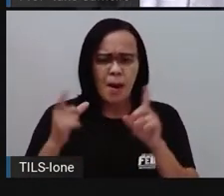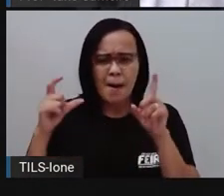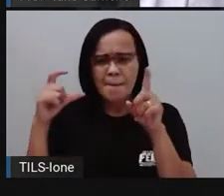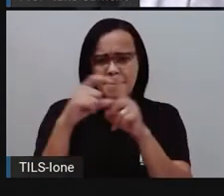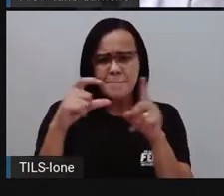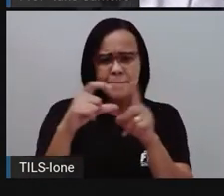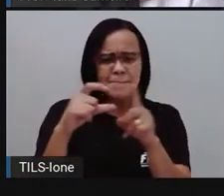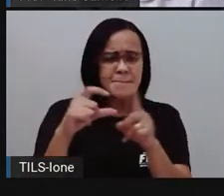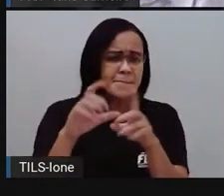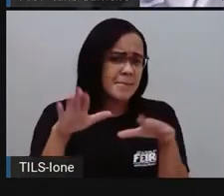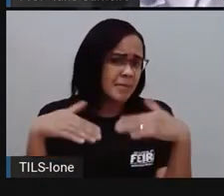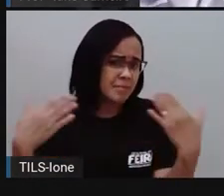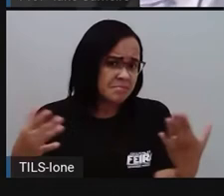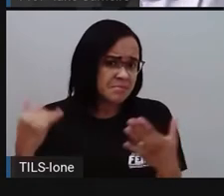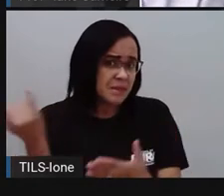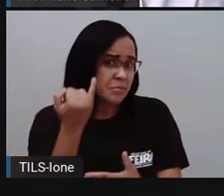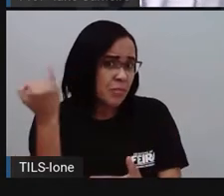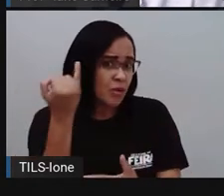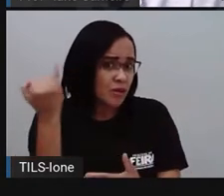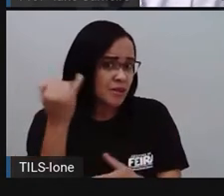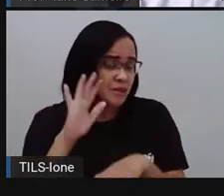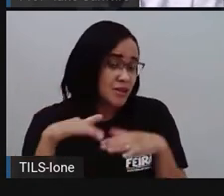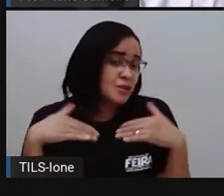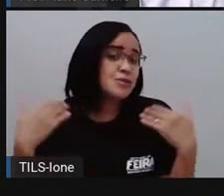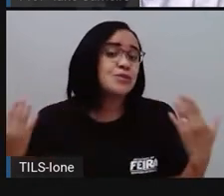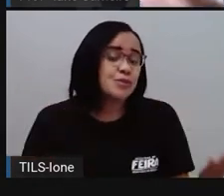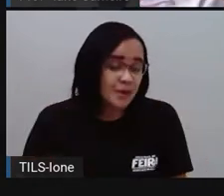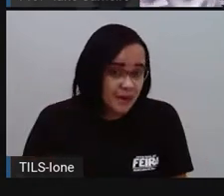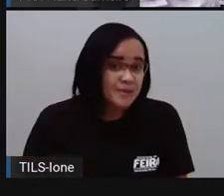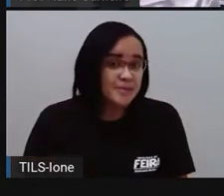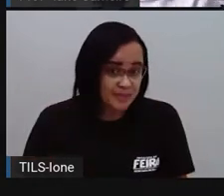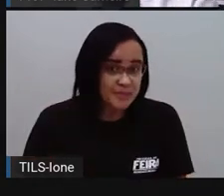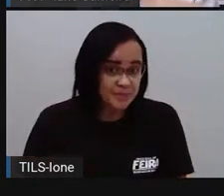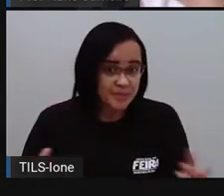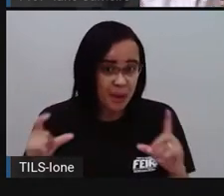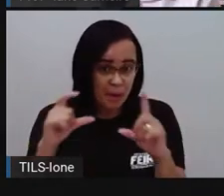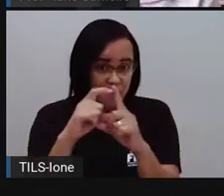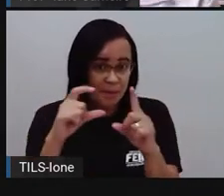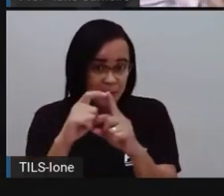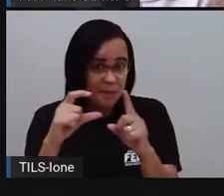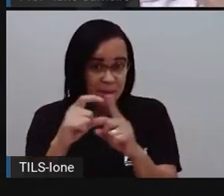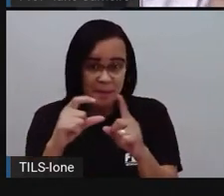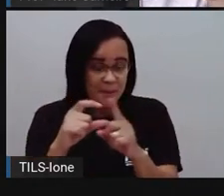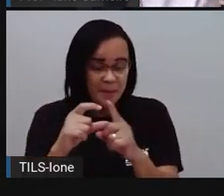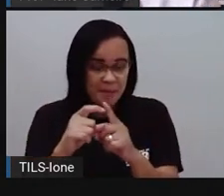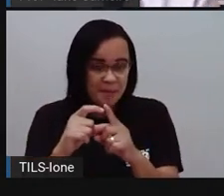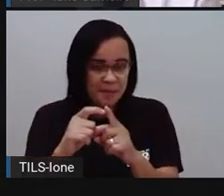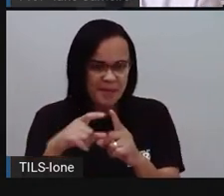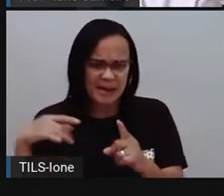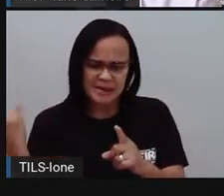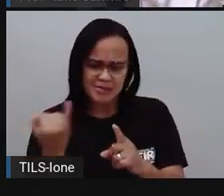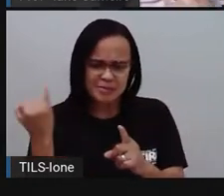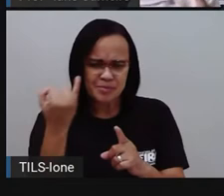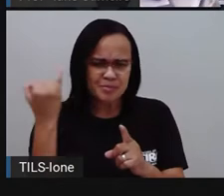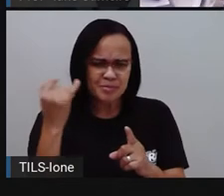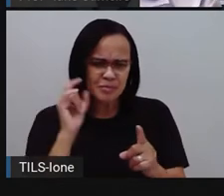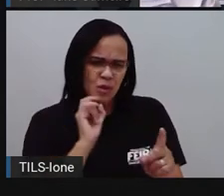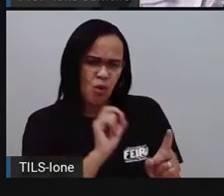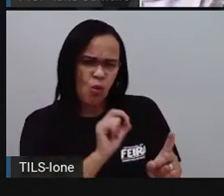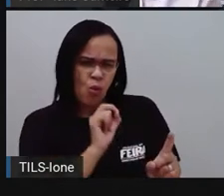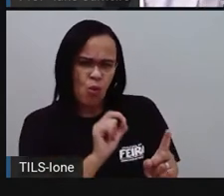importante. Nisso tudo aí. Pra gente entender e a gente viver, né? Realmente, né? Essa